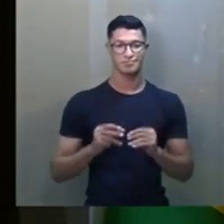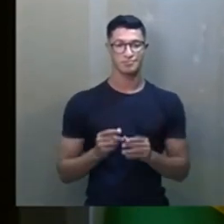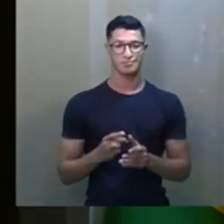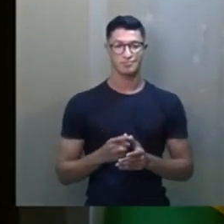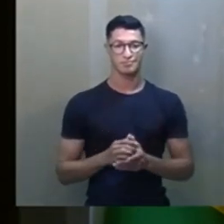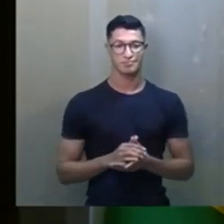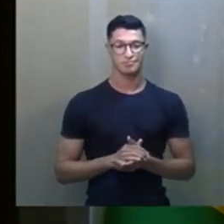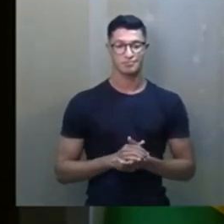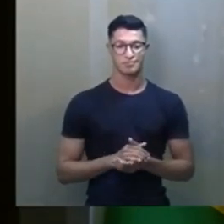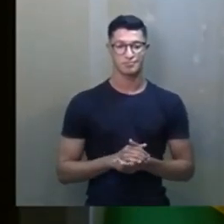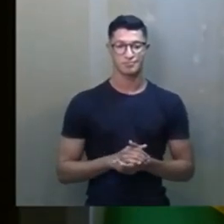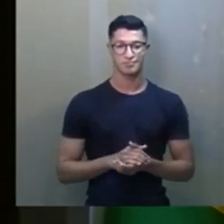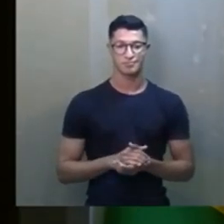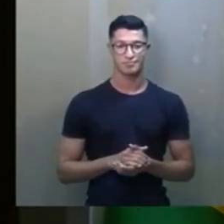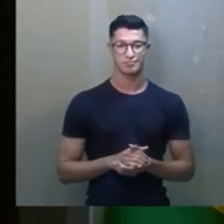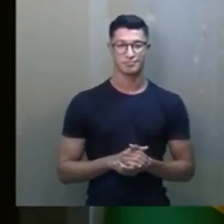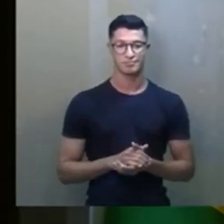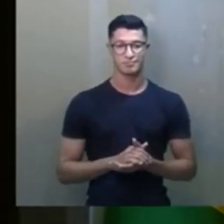tá? Foi?